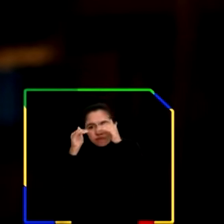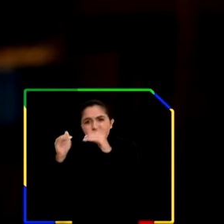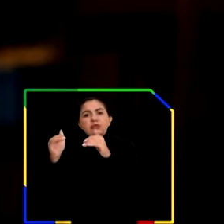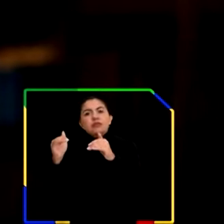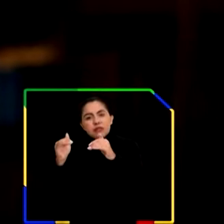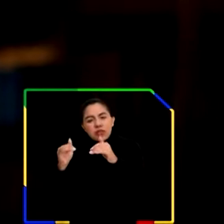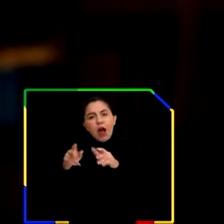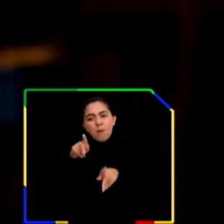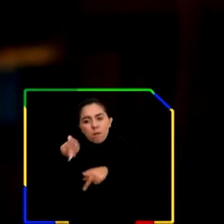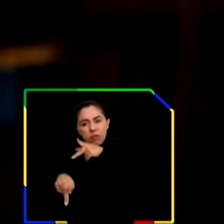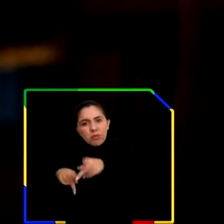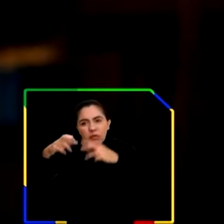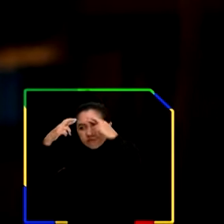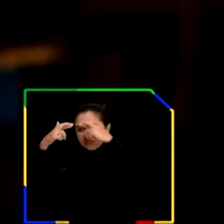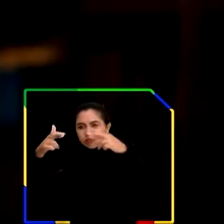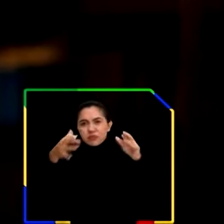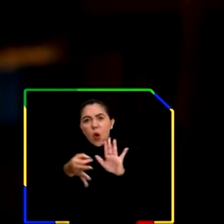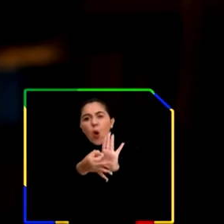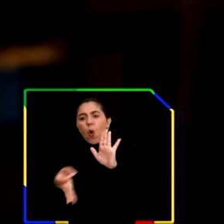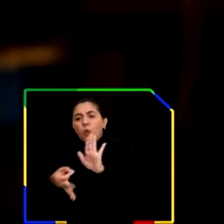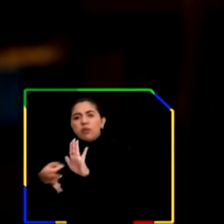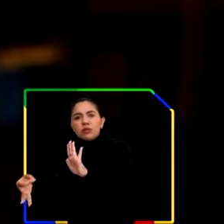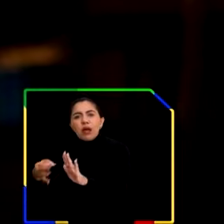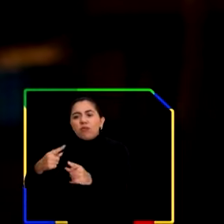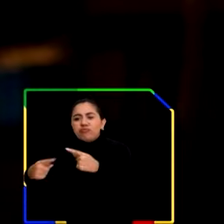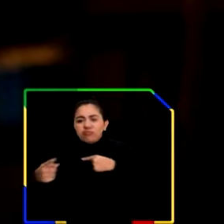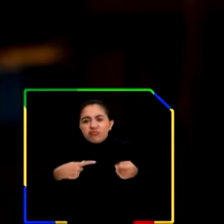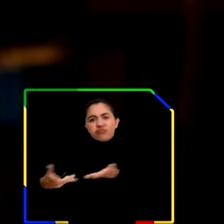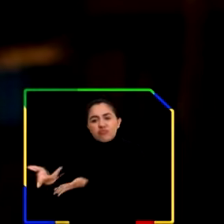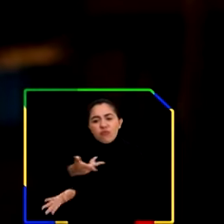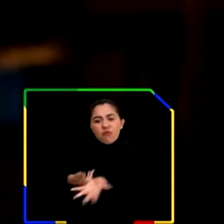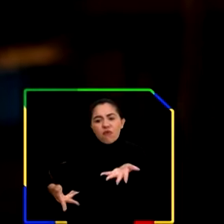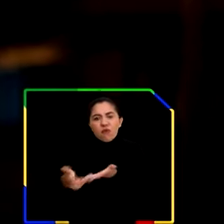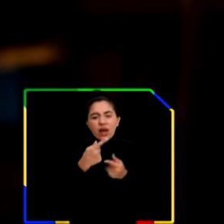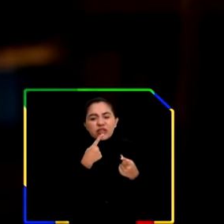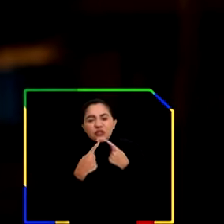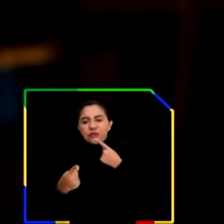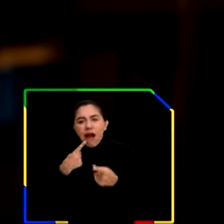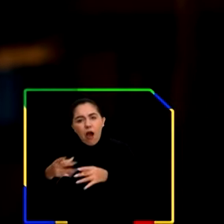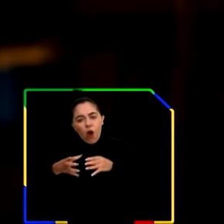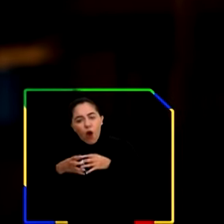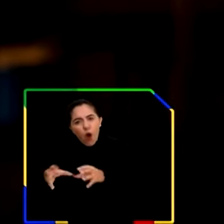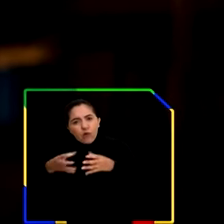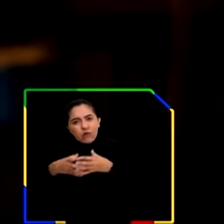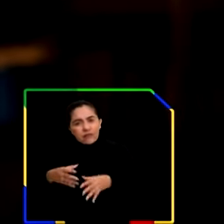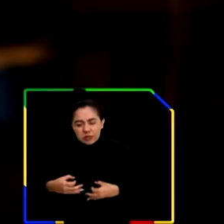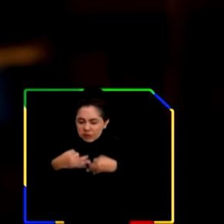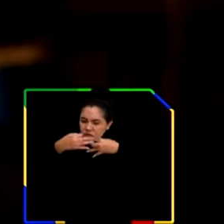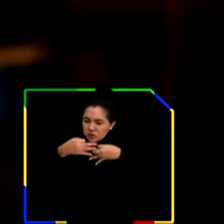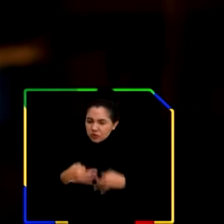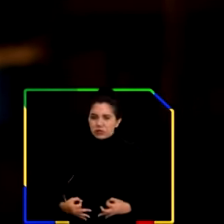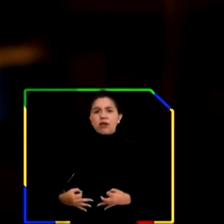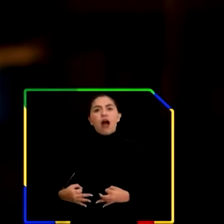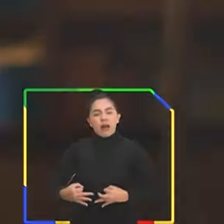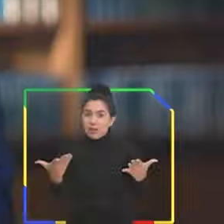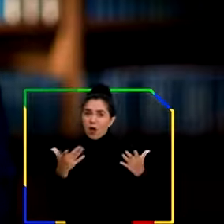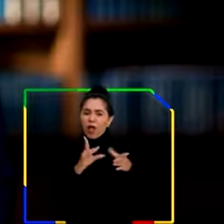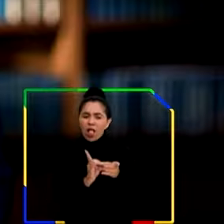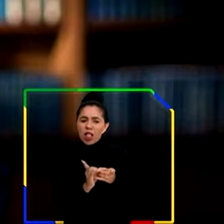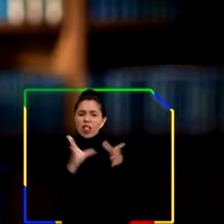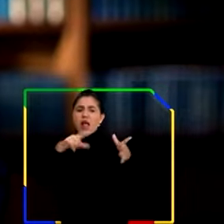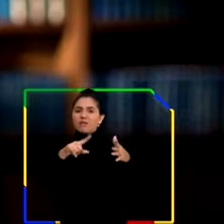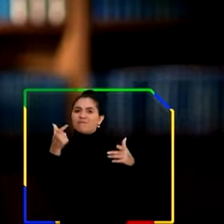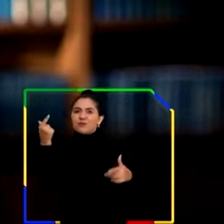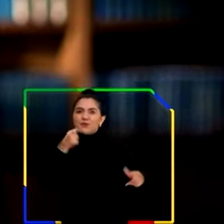opiniões divergentes que compõem a sociedade. Democracia é o diálogo, é a convivência civilizada entre opostos.